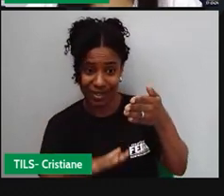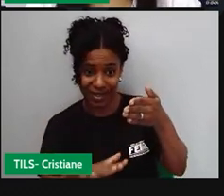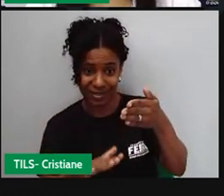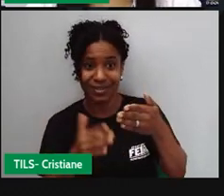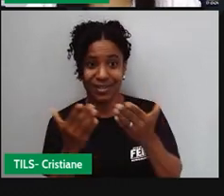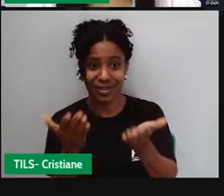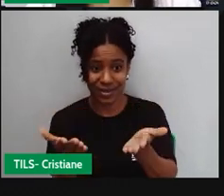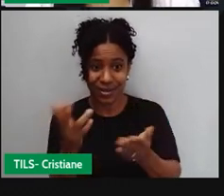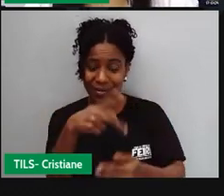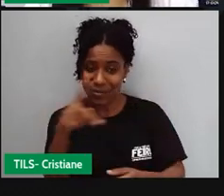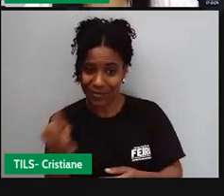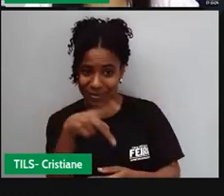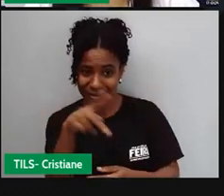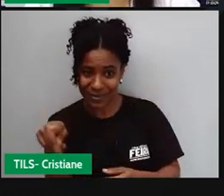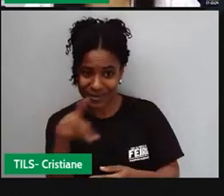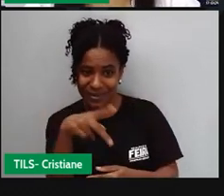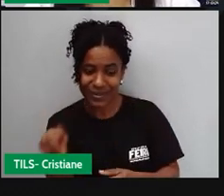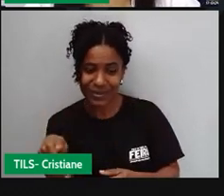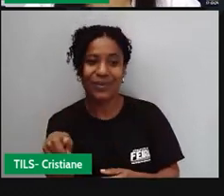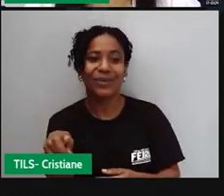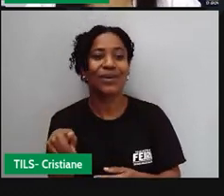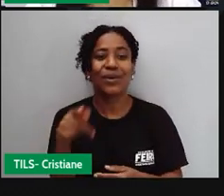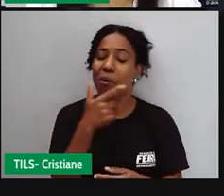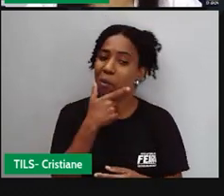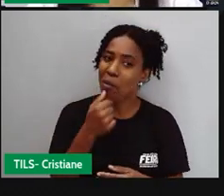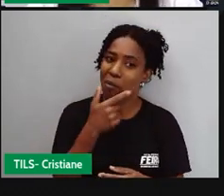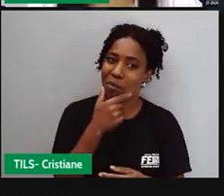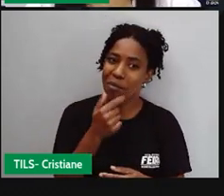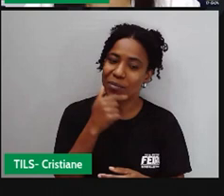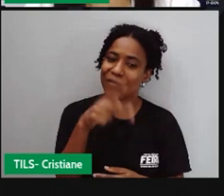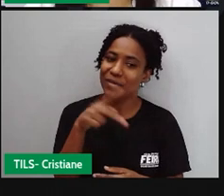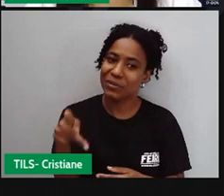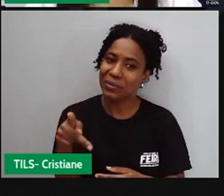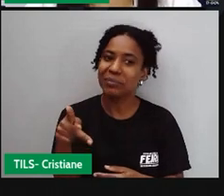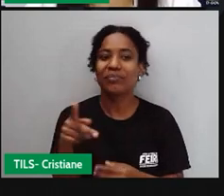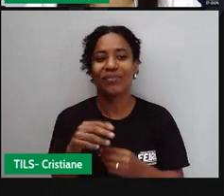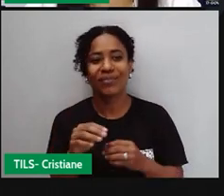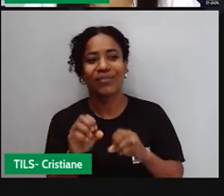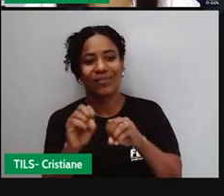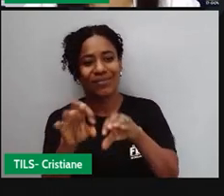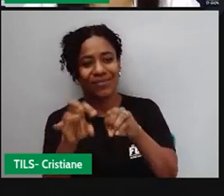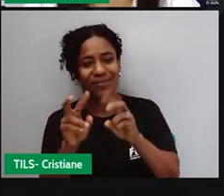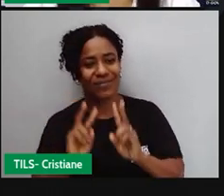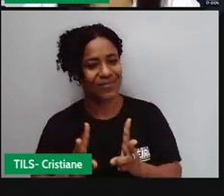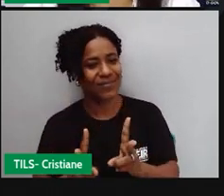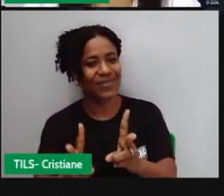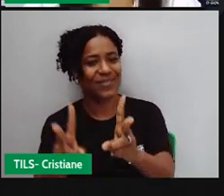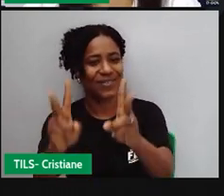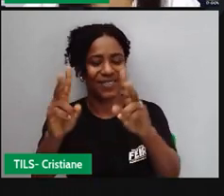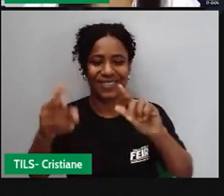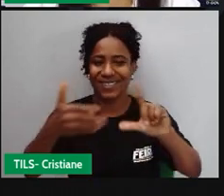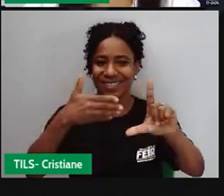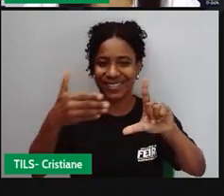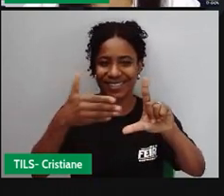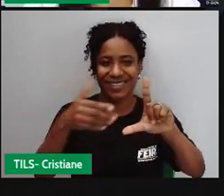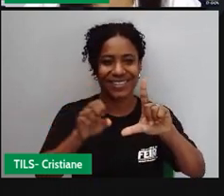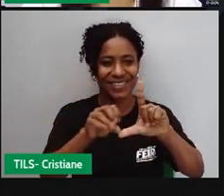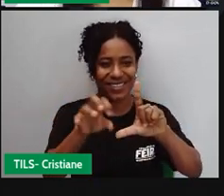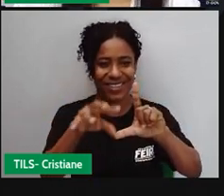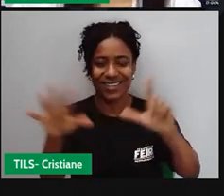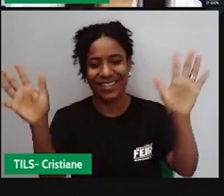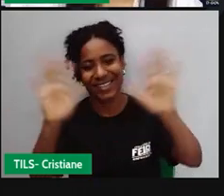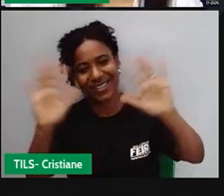sua ou o seu professor preparou para dar continuidade ao assunto desta videoaula e a gente se encontra